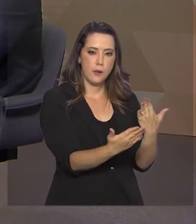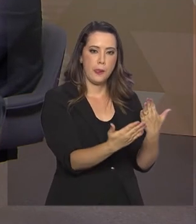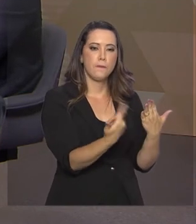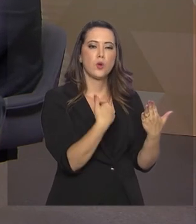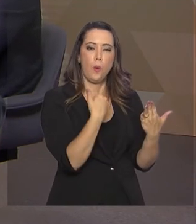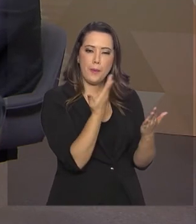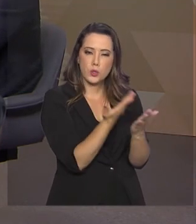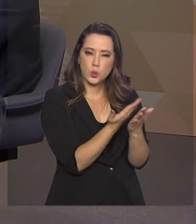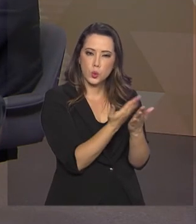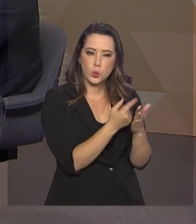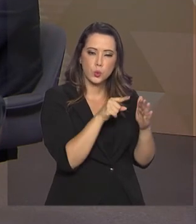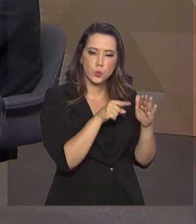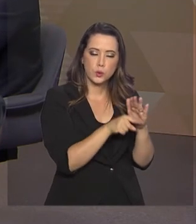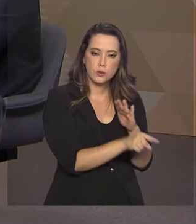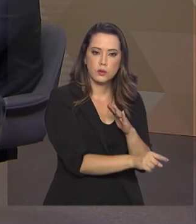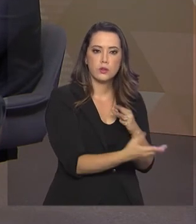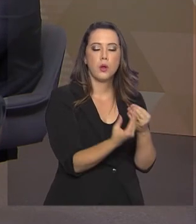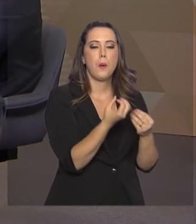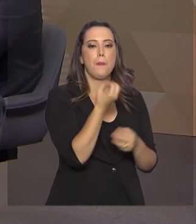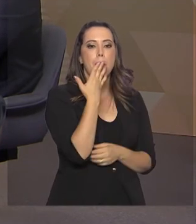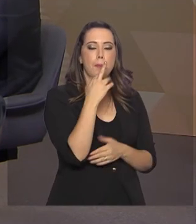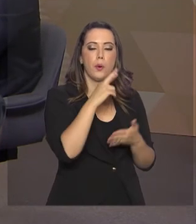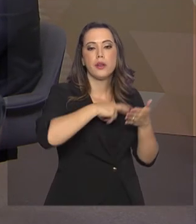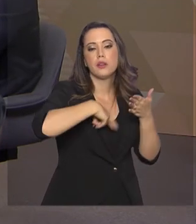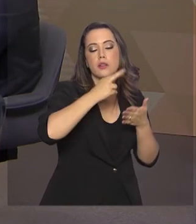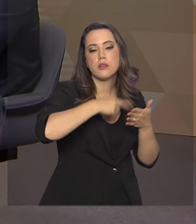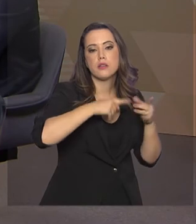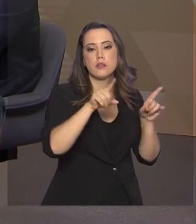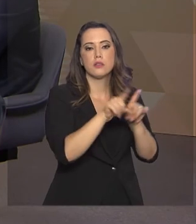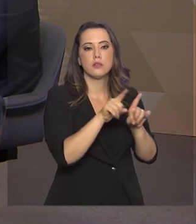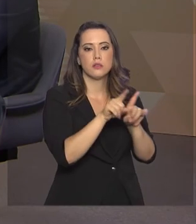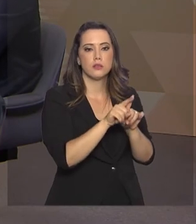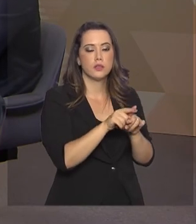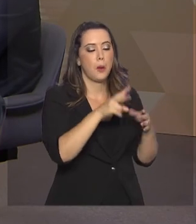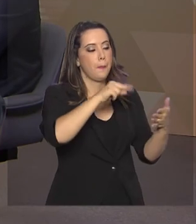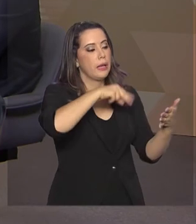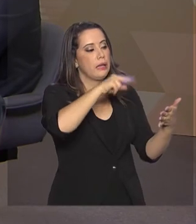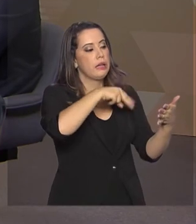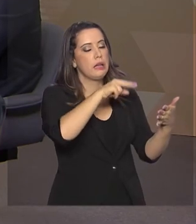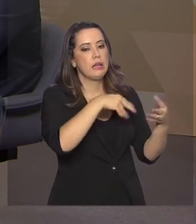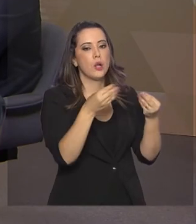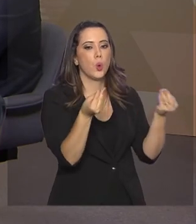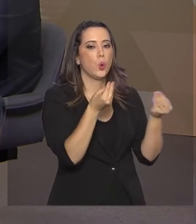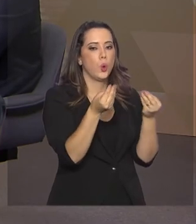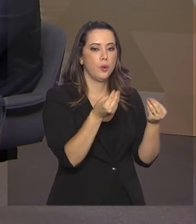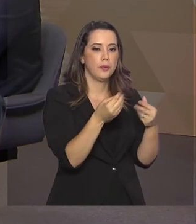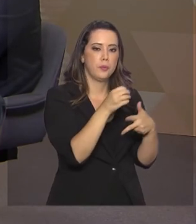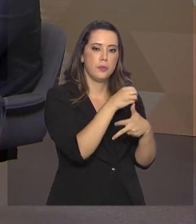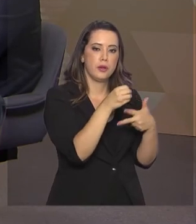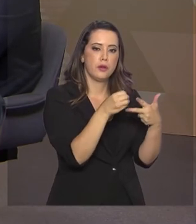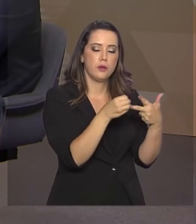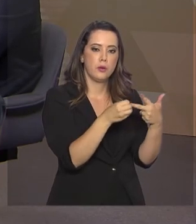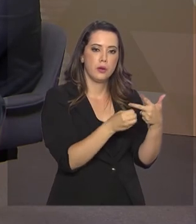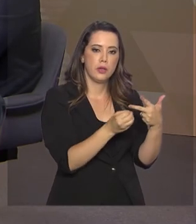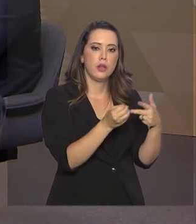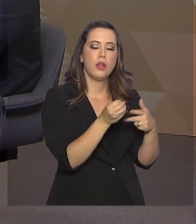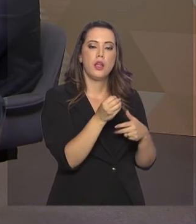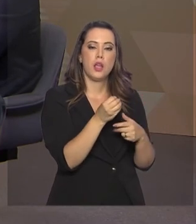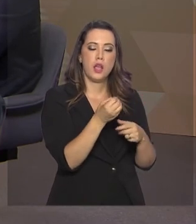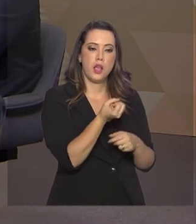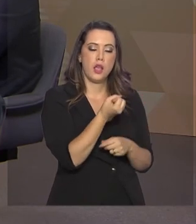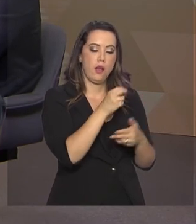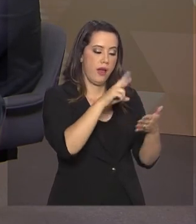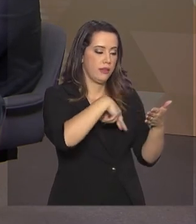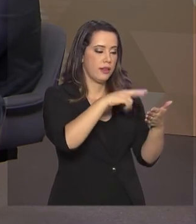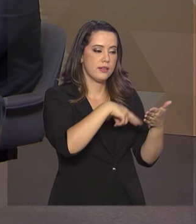teórica, né, das orientações para fazer uma boa redação, como também poder ler como foi realmente uma redação nota mil, ele